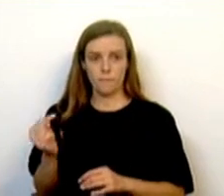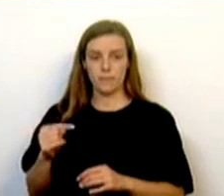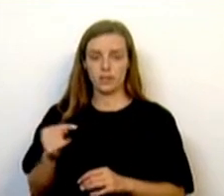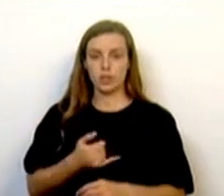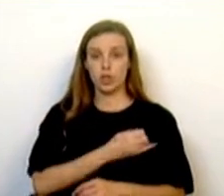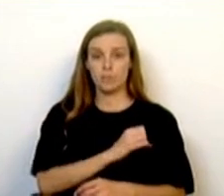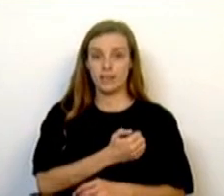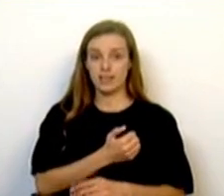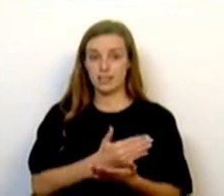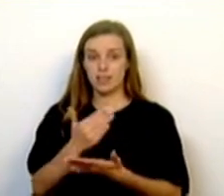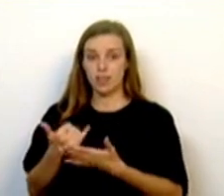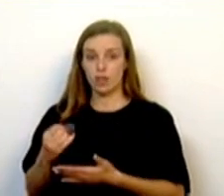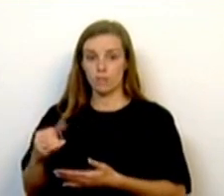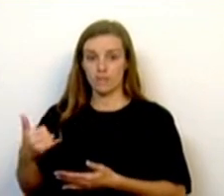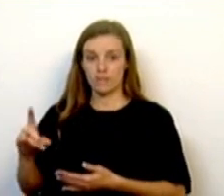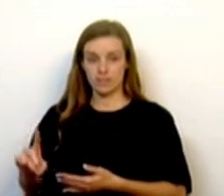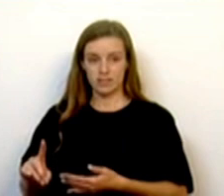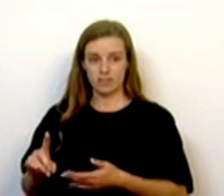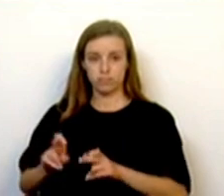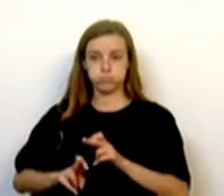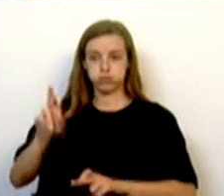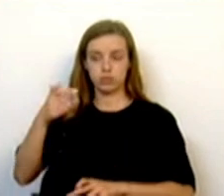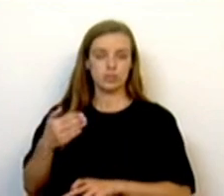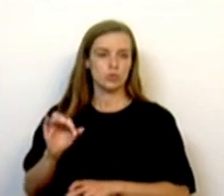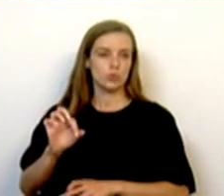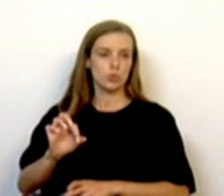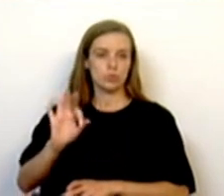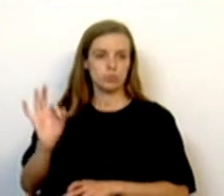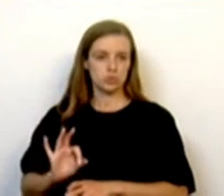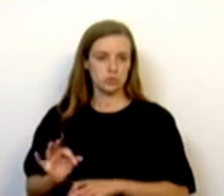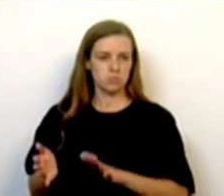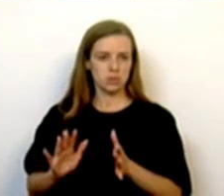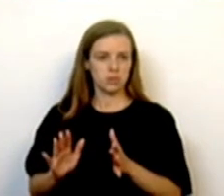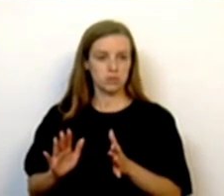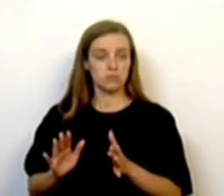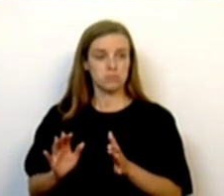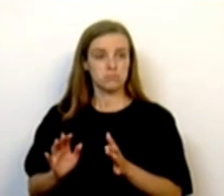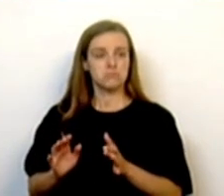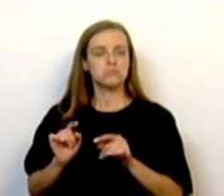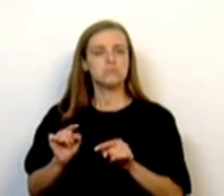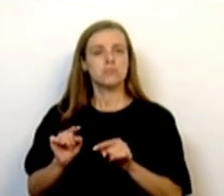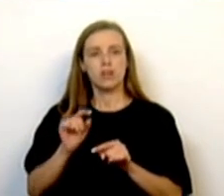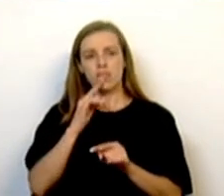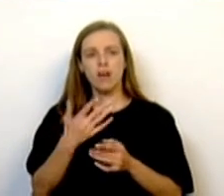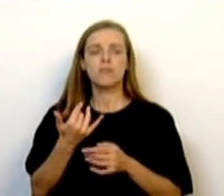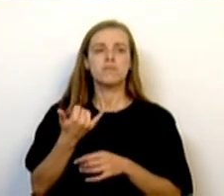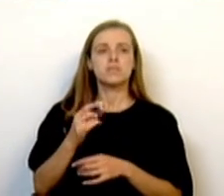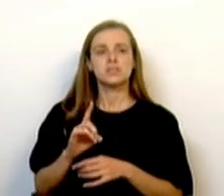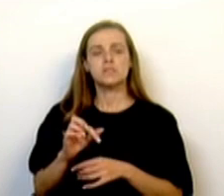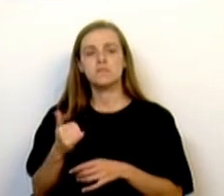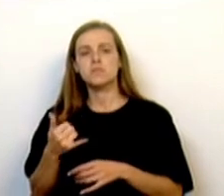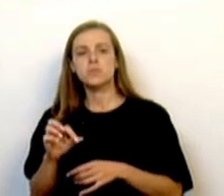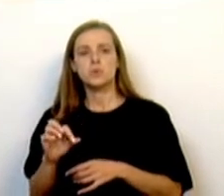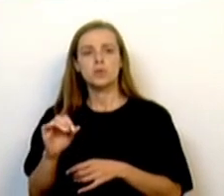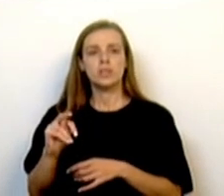2026 vai ter um aumento de 78% com uma inflação de 23%, mais ou menos, ou 24%, ou que seja, 30%, tem um